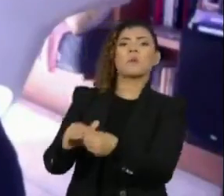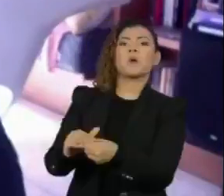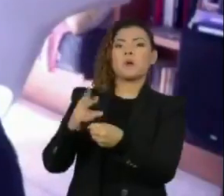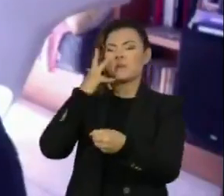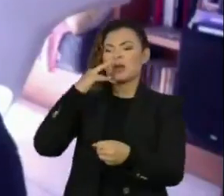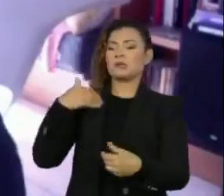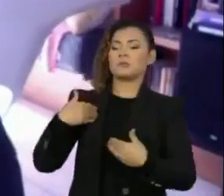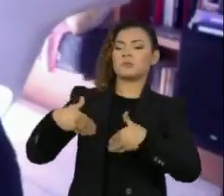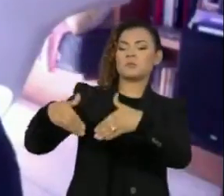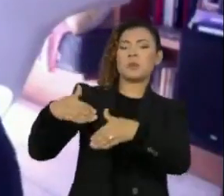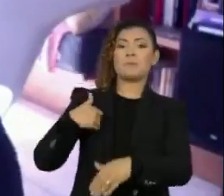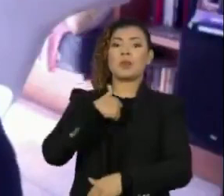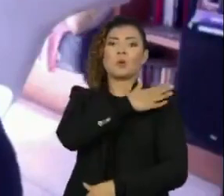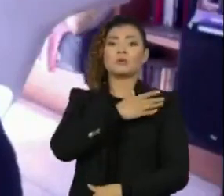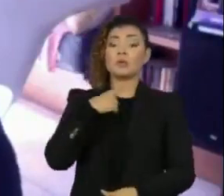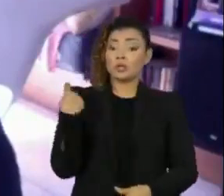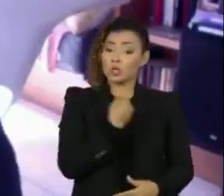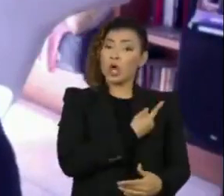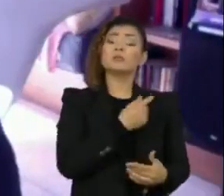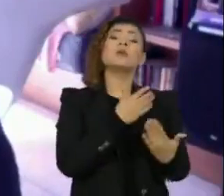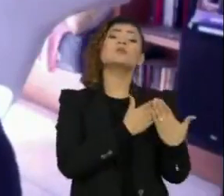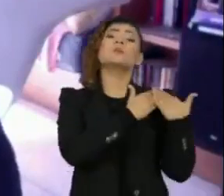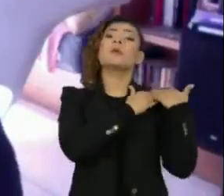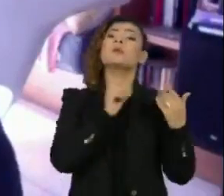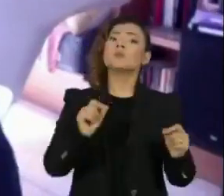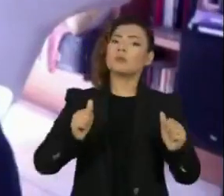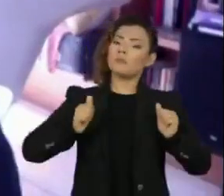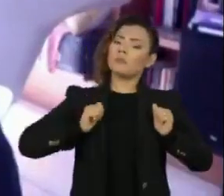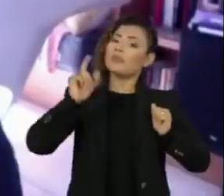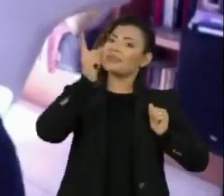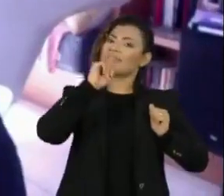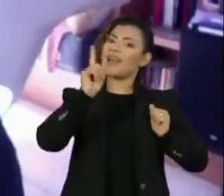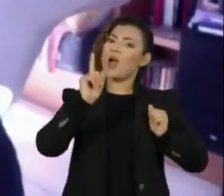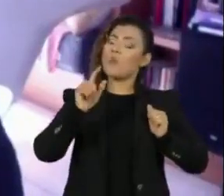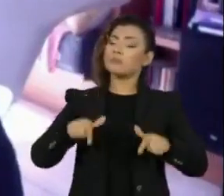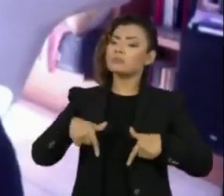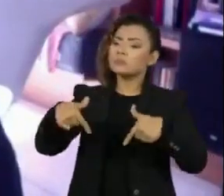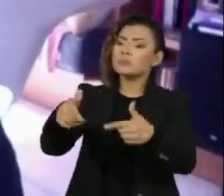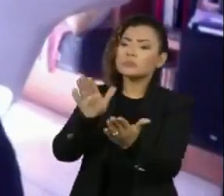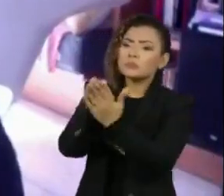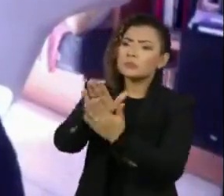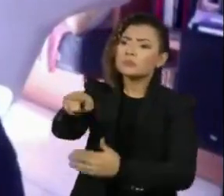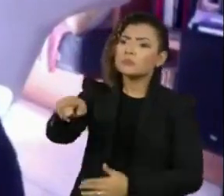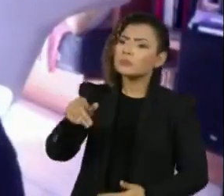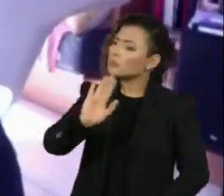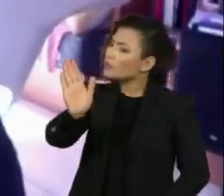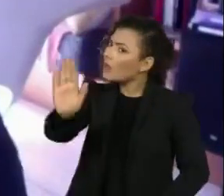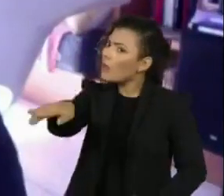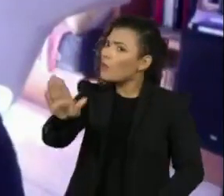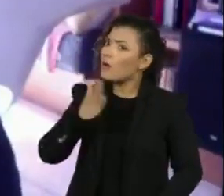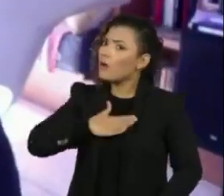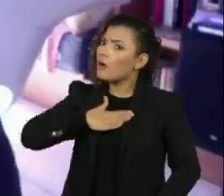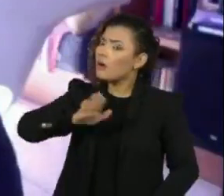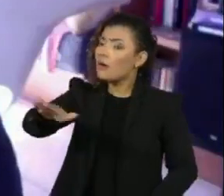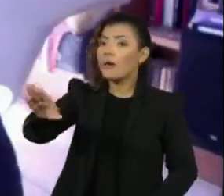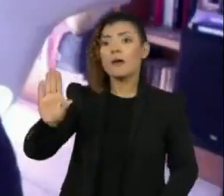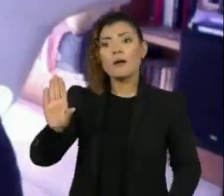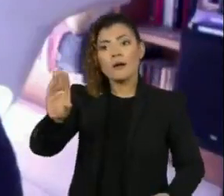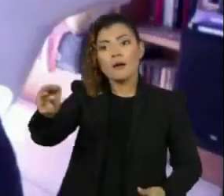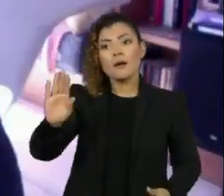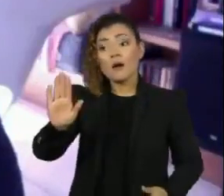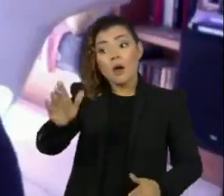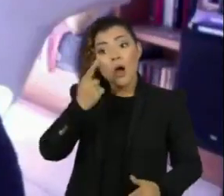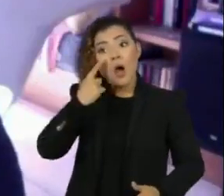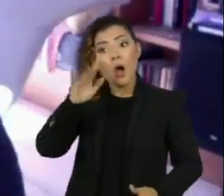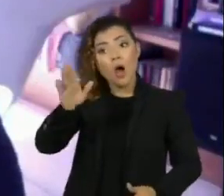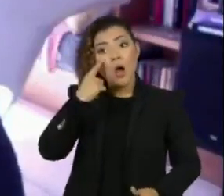estigmatize. Qual é o nosso papel? O nosso papel não se mantém diferente. É justamente nessas situações, se colocar e